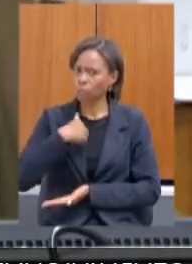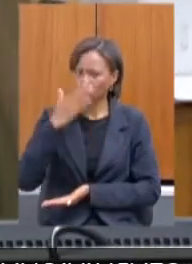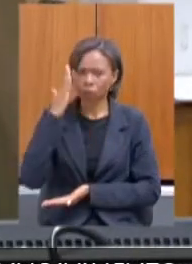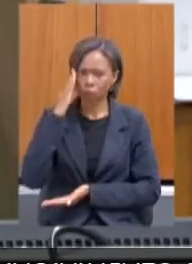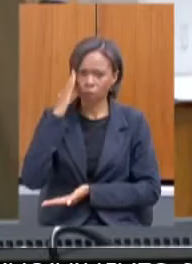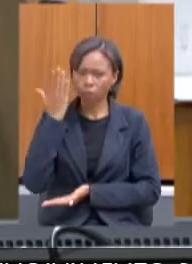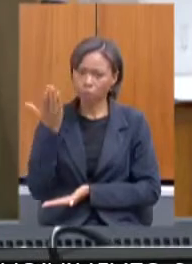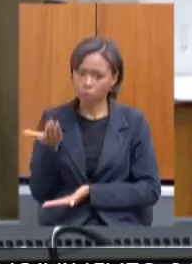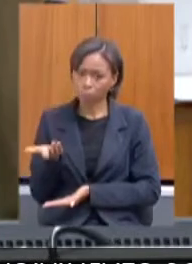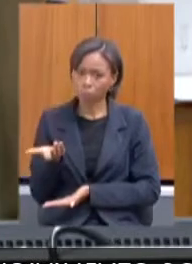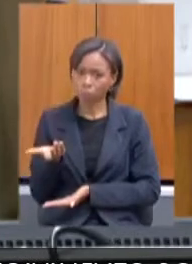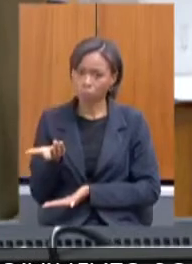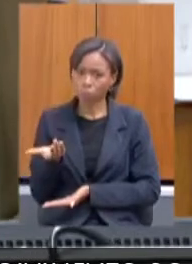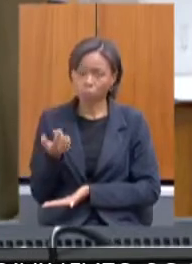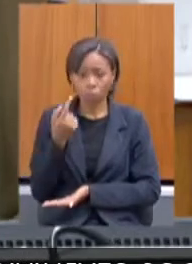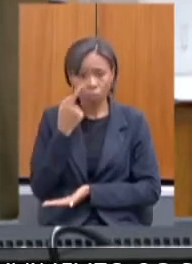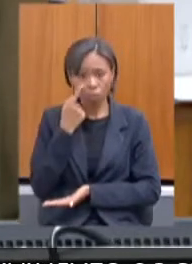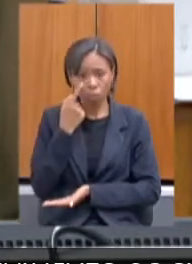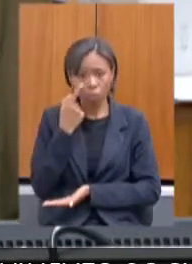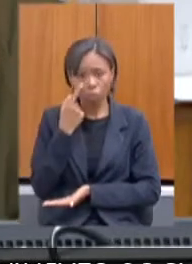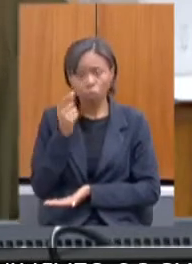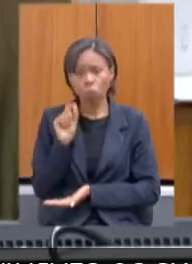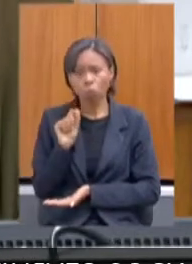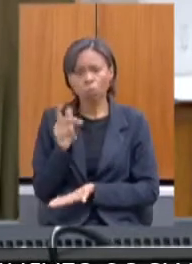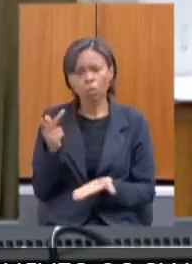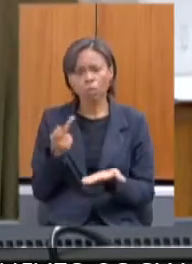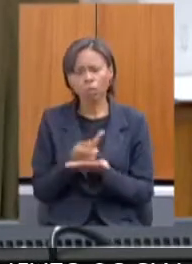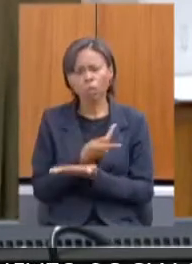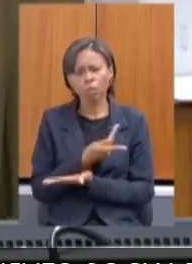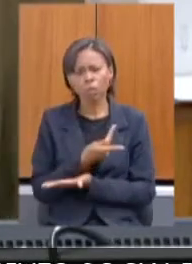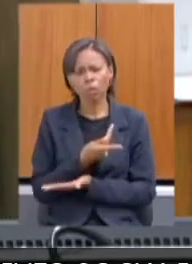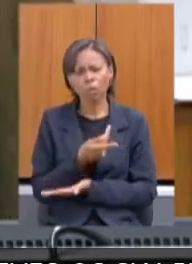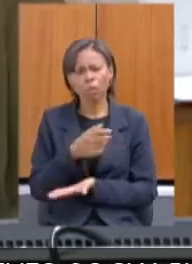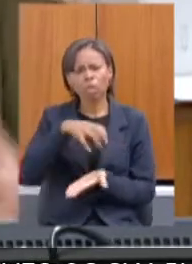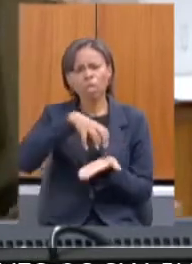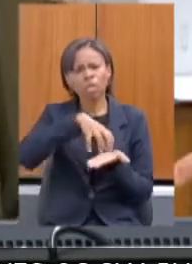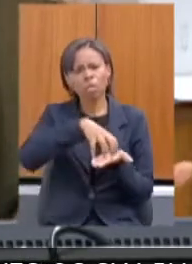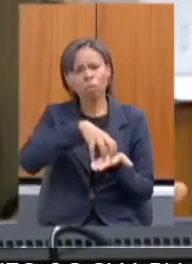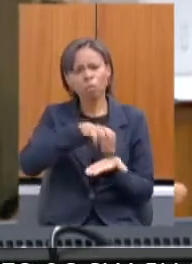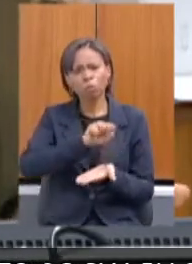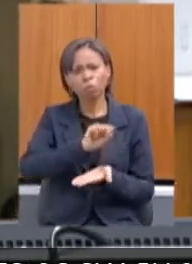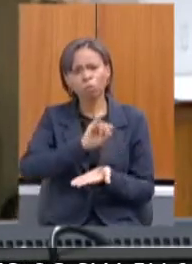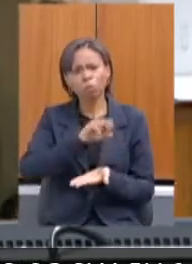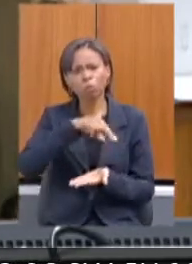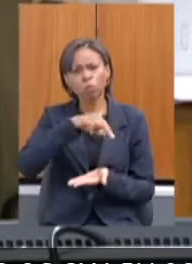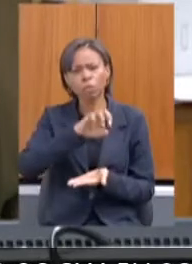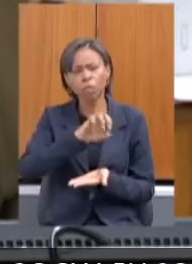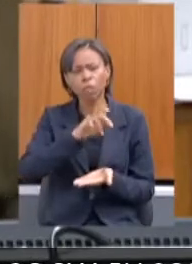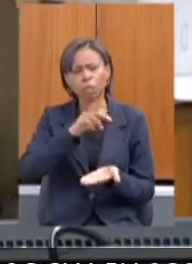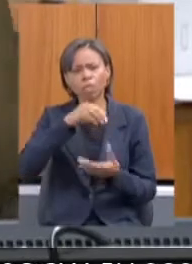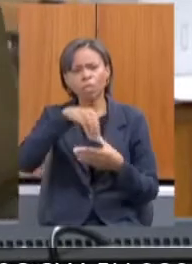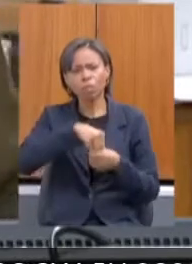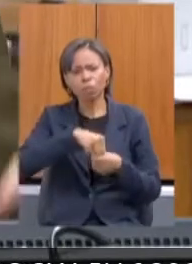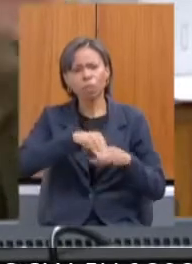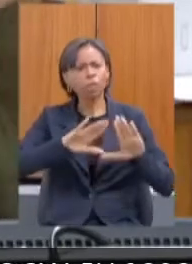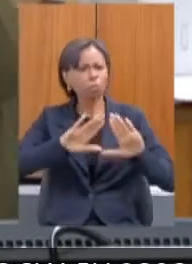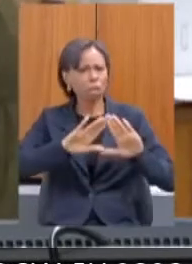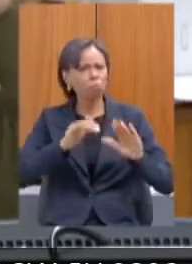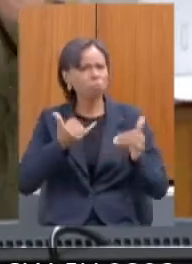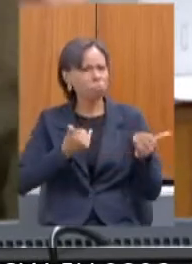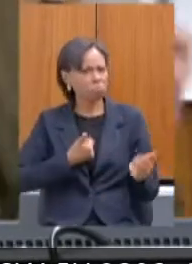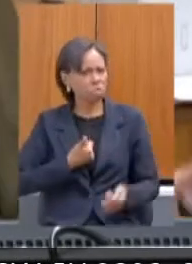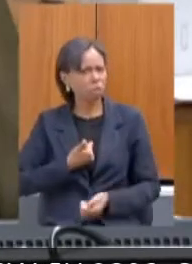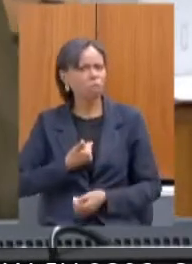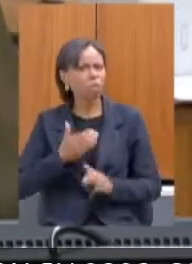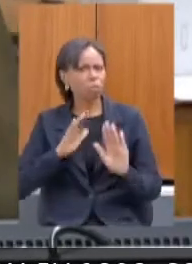eu vou até verificar o que aconteceu com esse posto do CINE porque a informação que eu tenho que tem no posto do CINE.